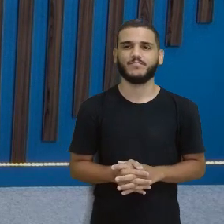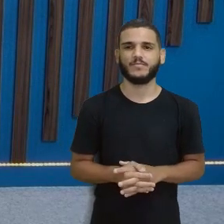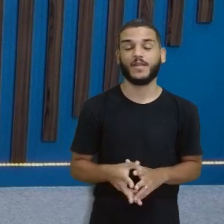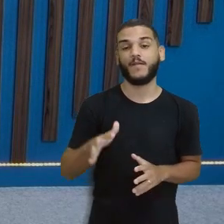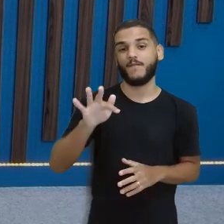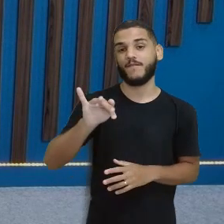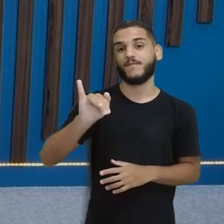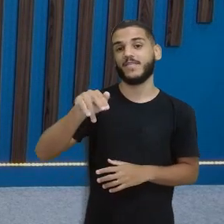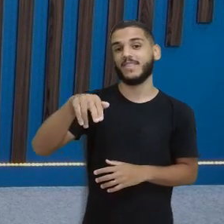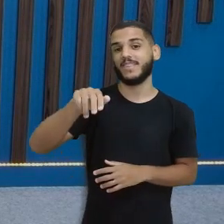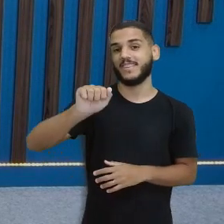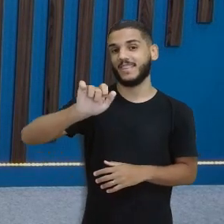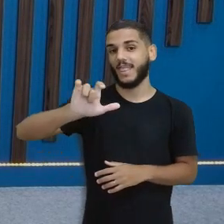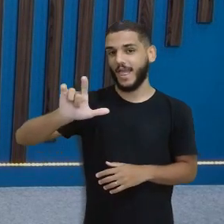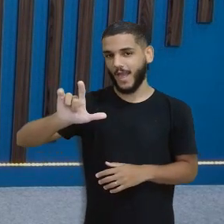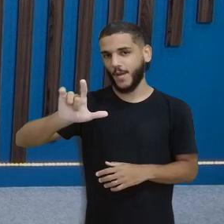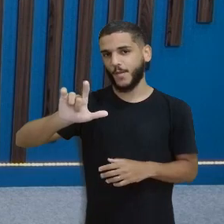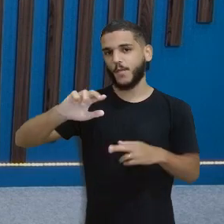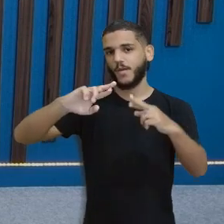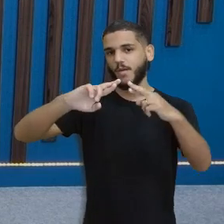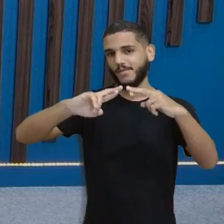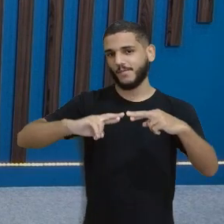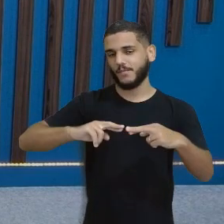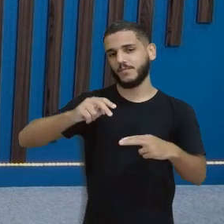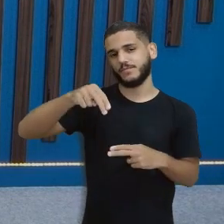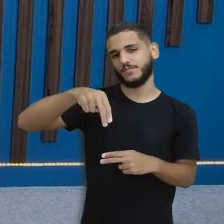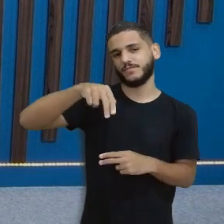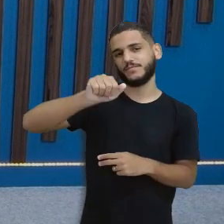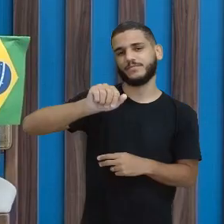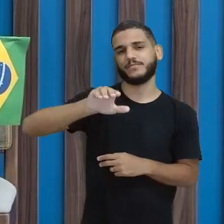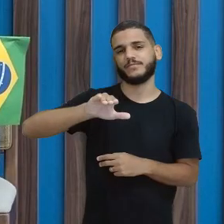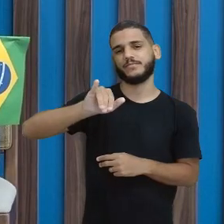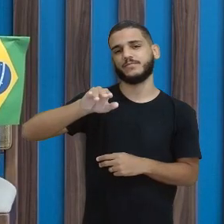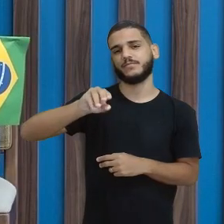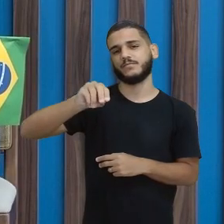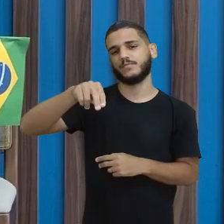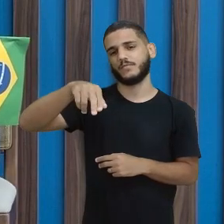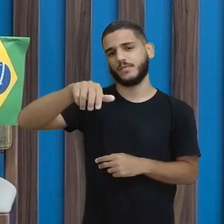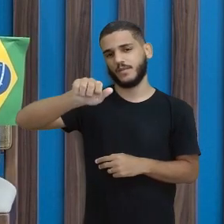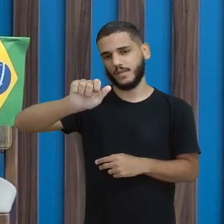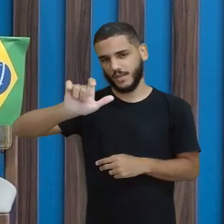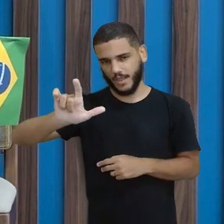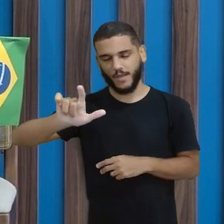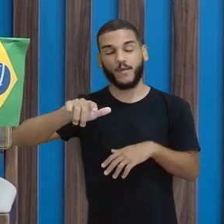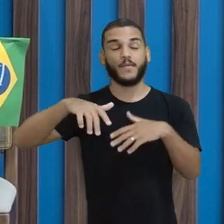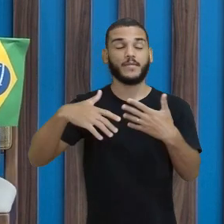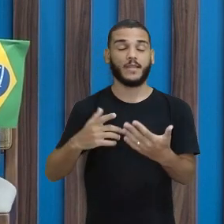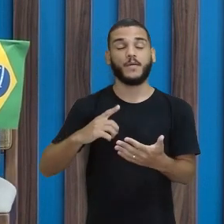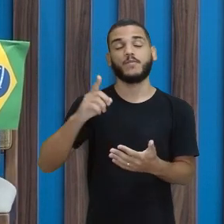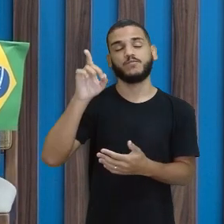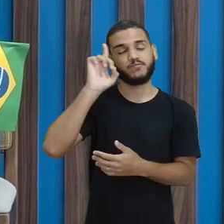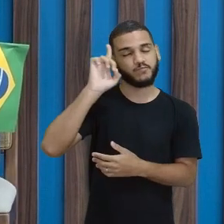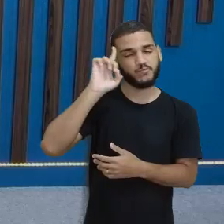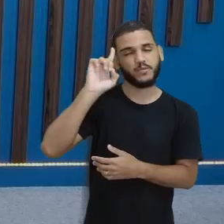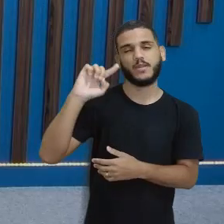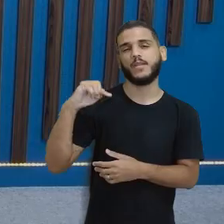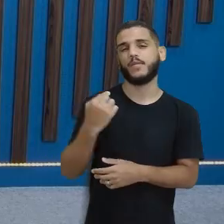minha gente Essa turminha está muito boa de rima E a gente está vendo todos os dias Que,